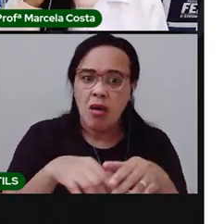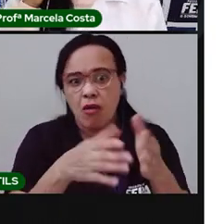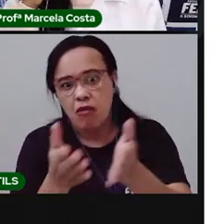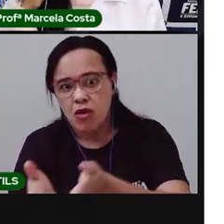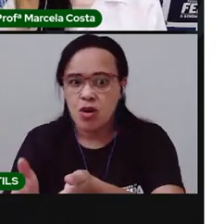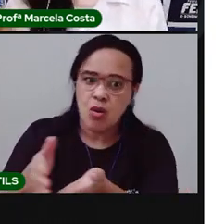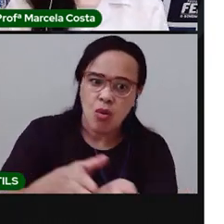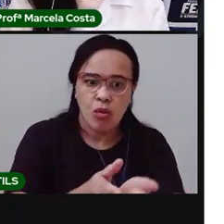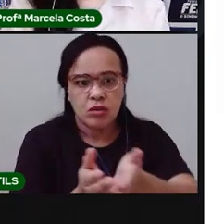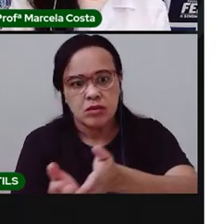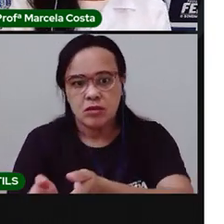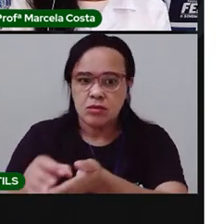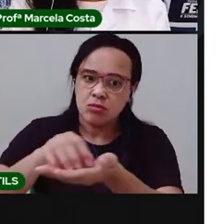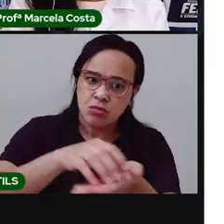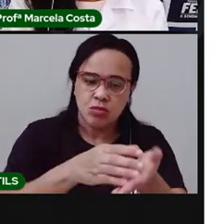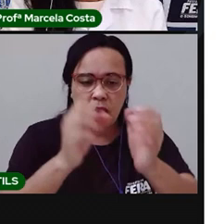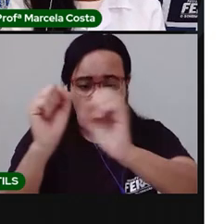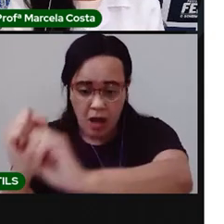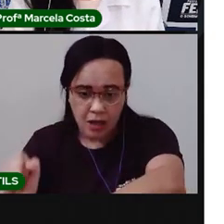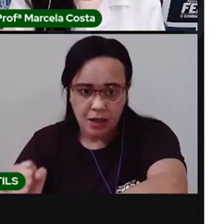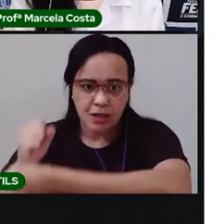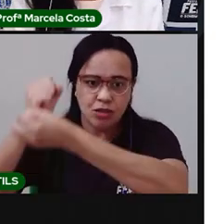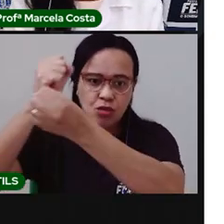Lembra a musiquinha aí. O que foi que virou?